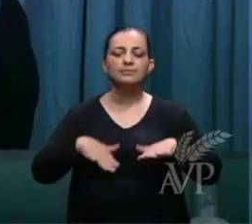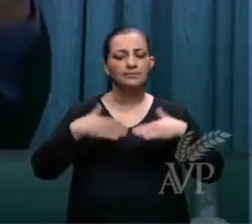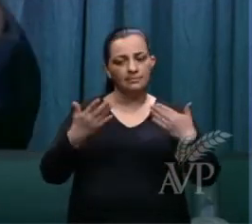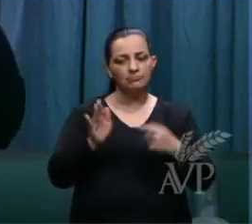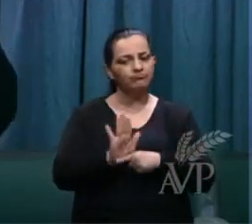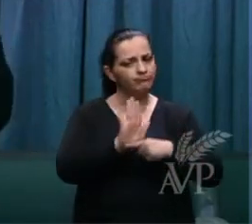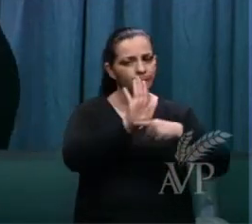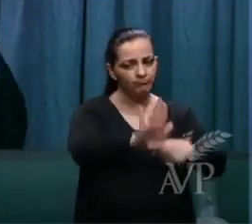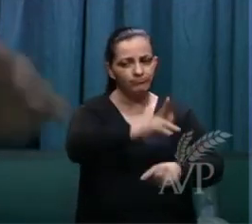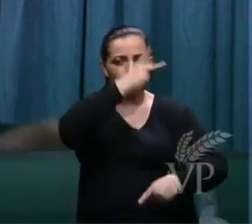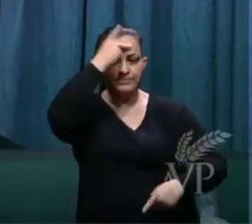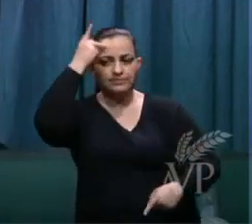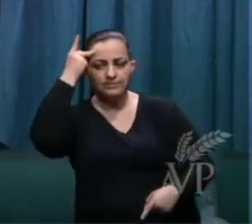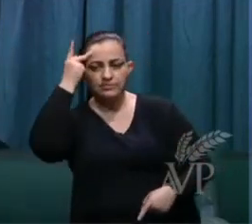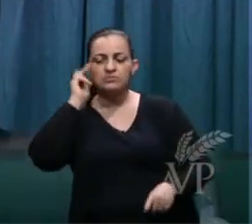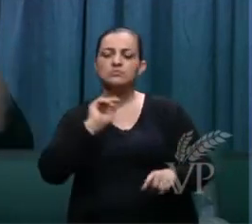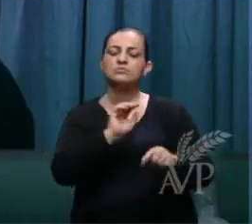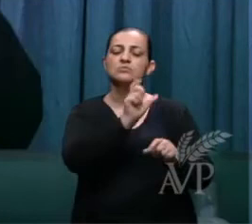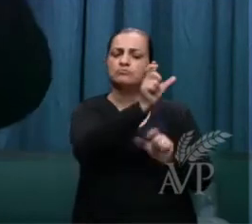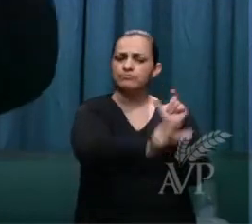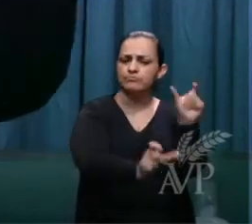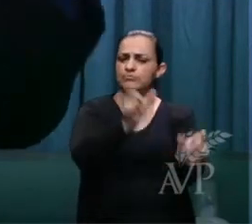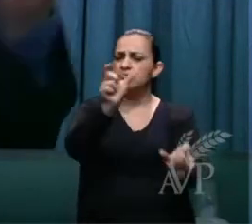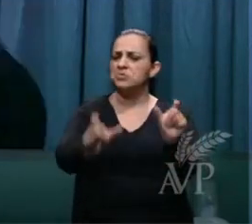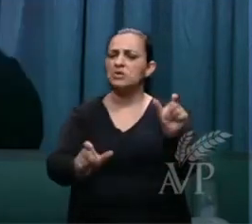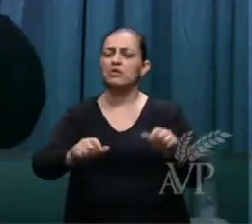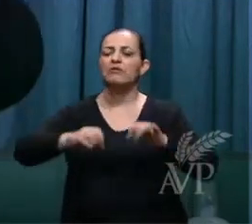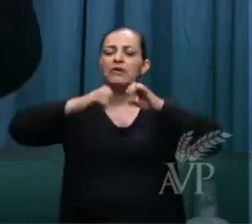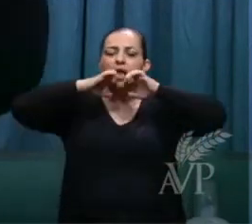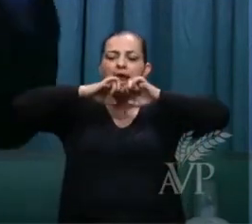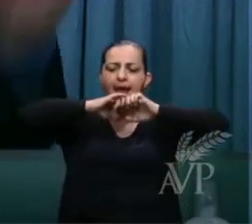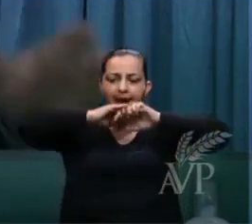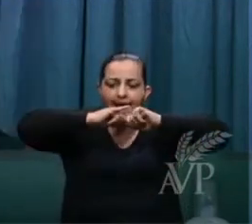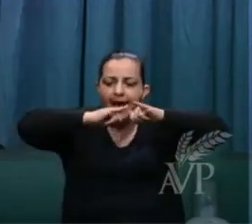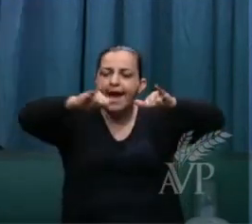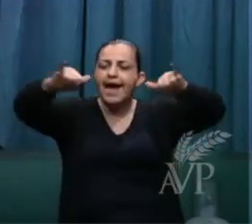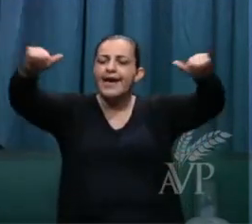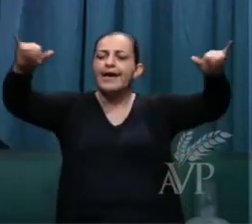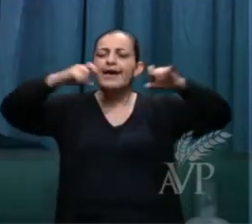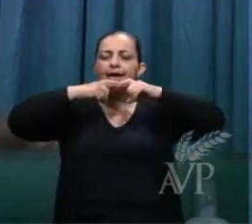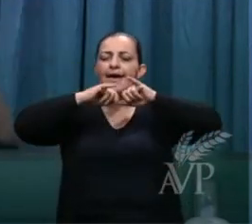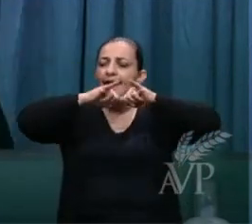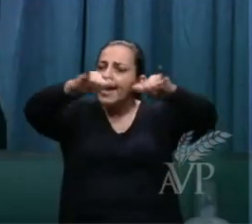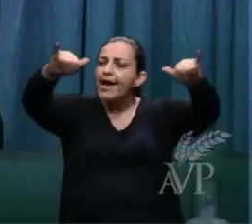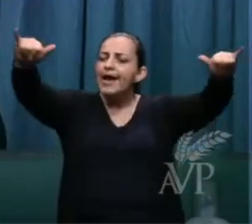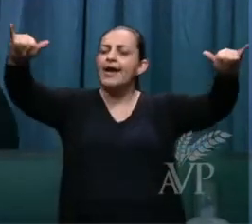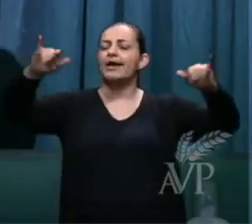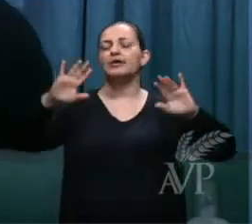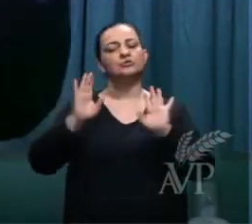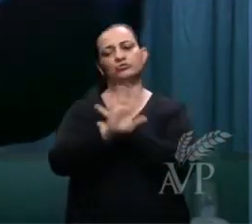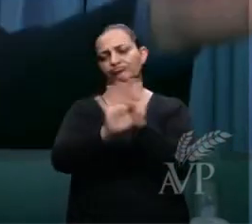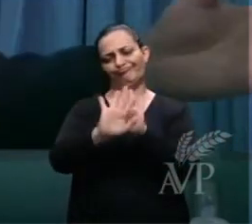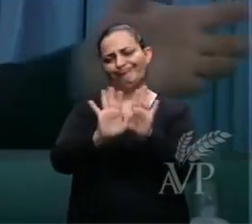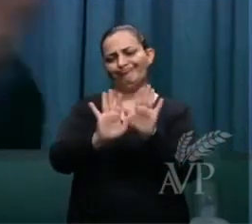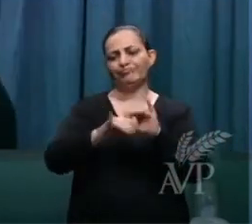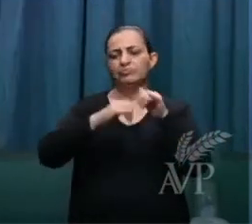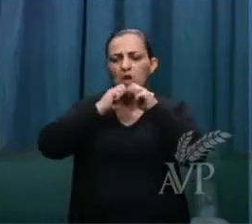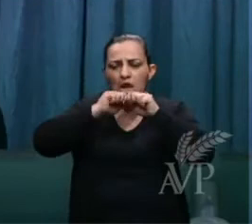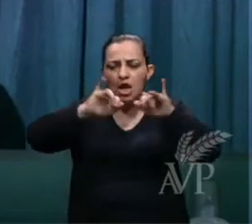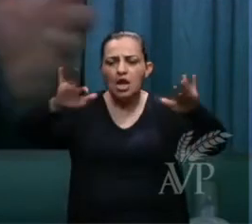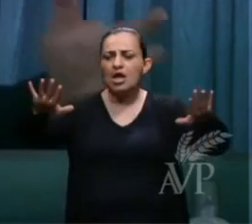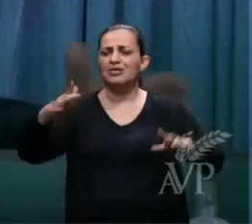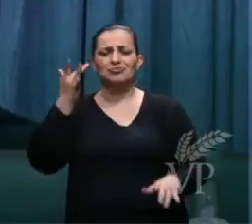ajudar alguém fizer algo por alguém não toque trombeta não fica fazendo alarde disse Jesus não saiba a tua